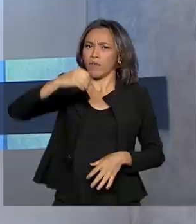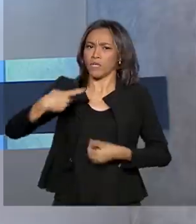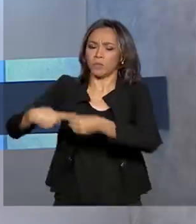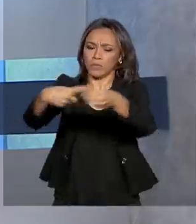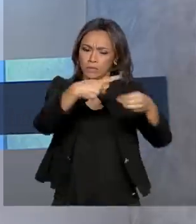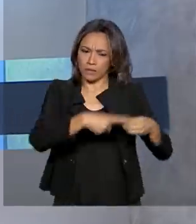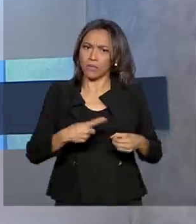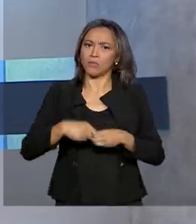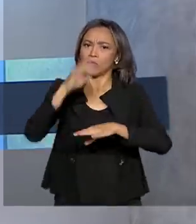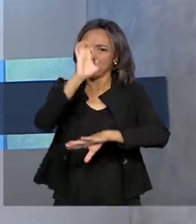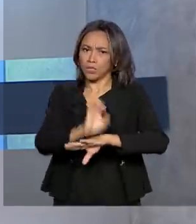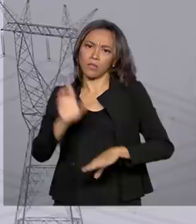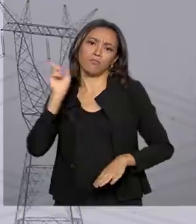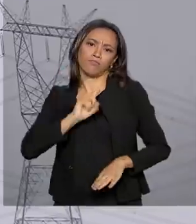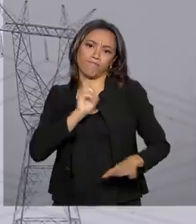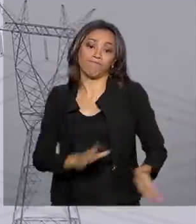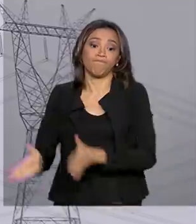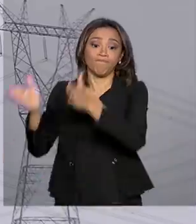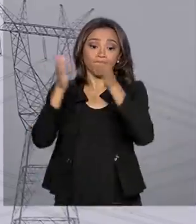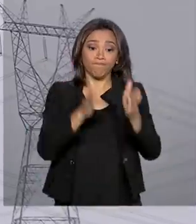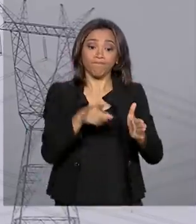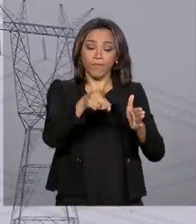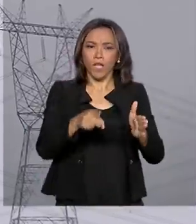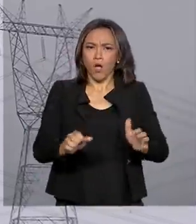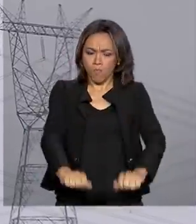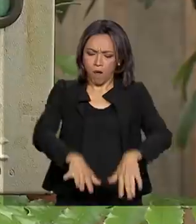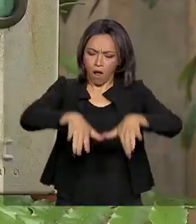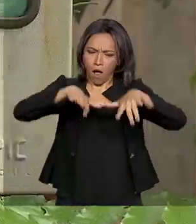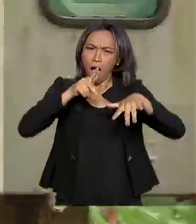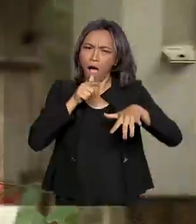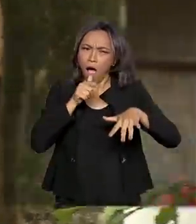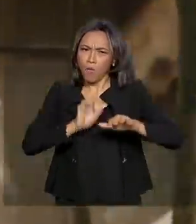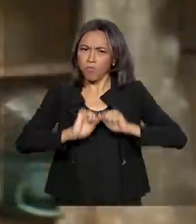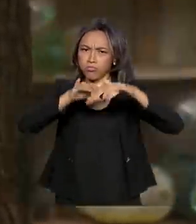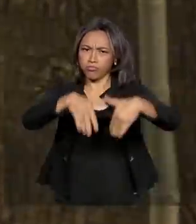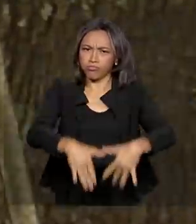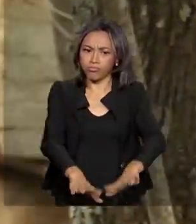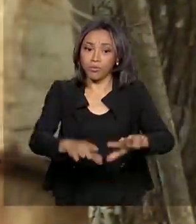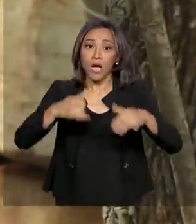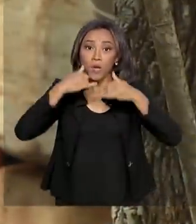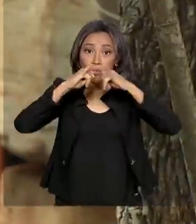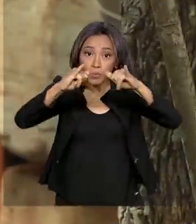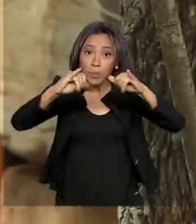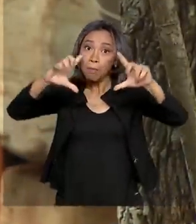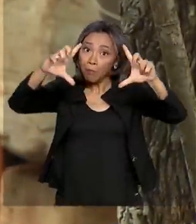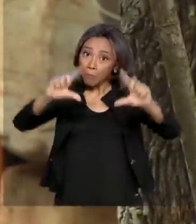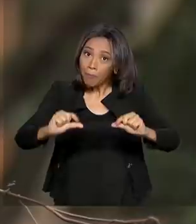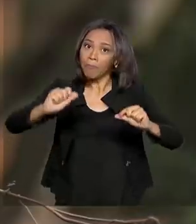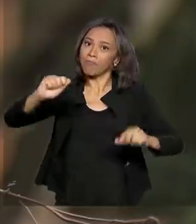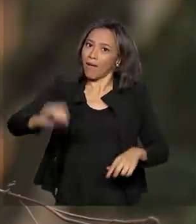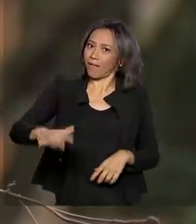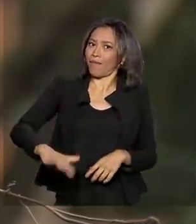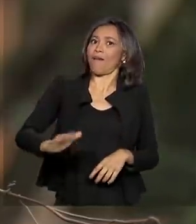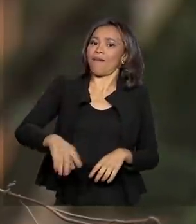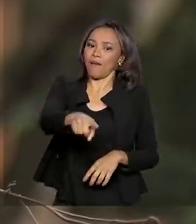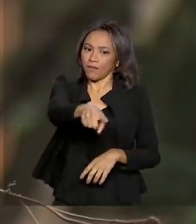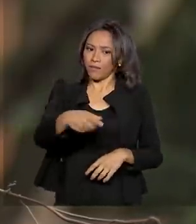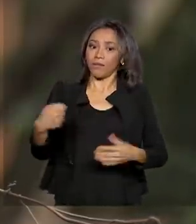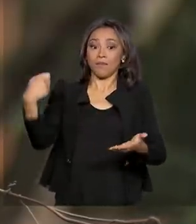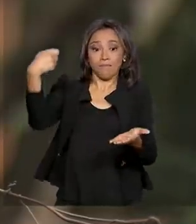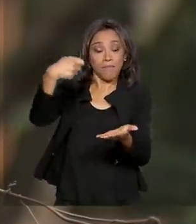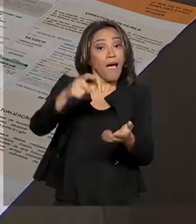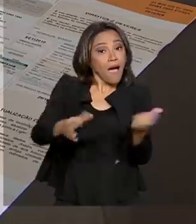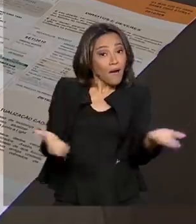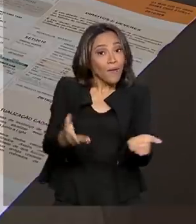Gerais. E veja também, com reservatórios cheios, conta de luz fica mais barata em fevereiro. Bandeira tarifária